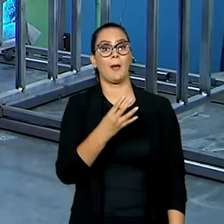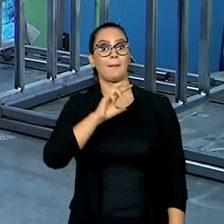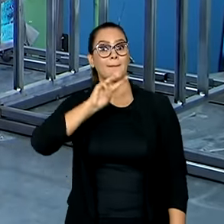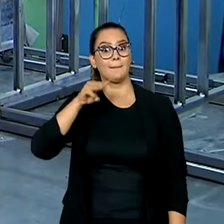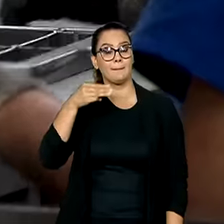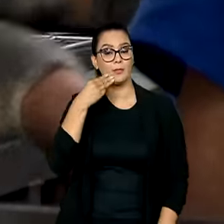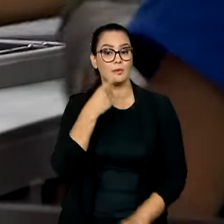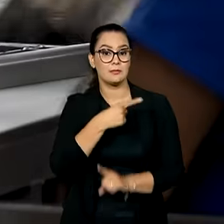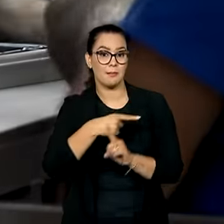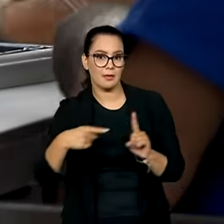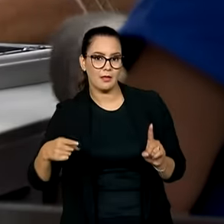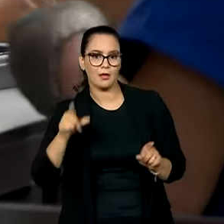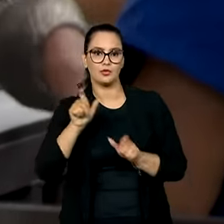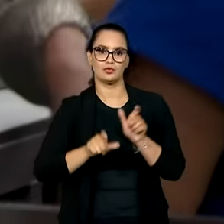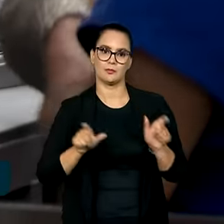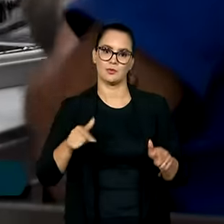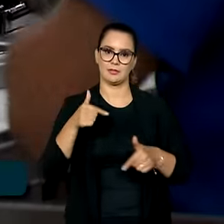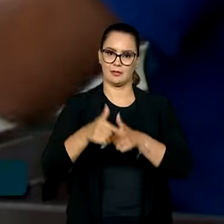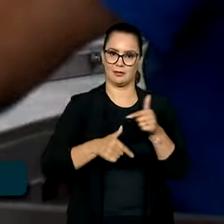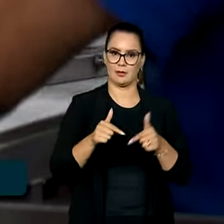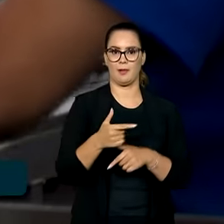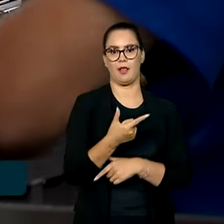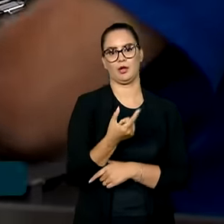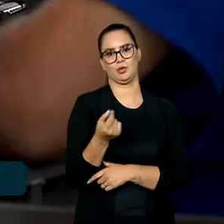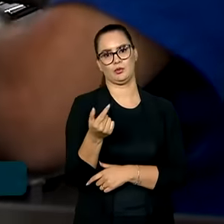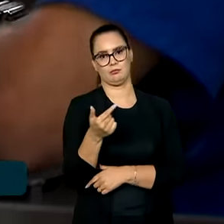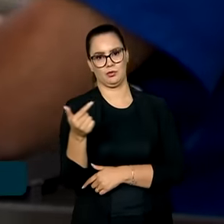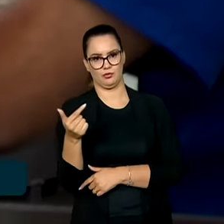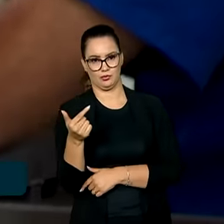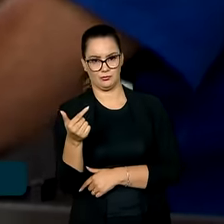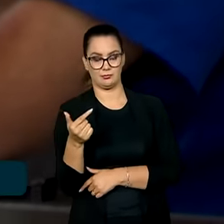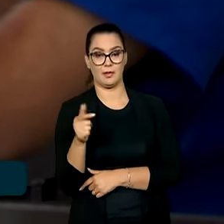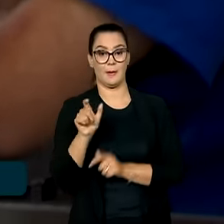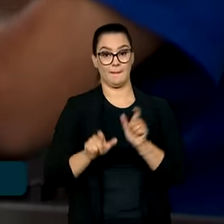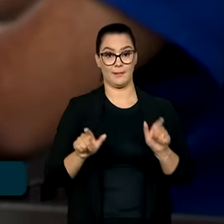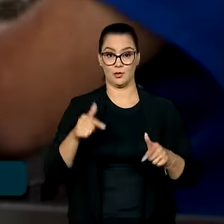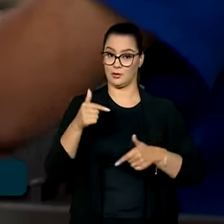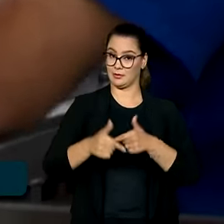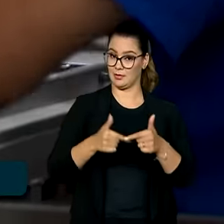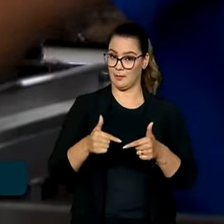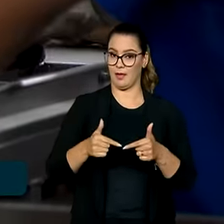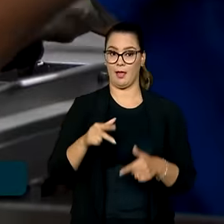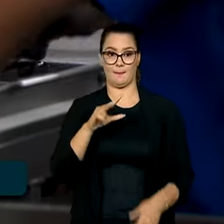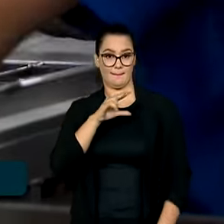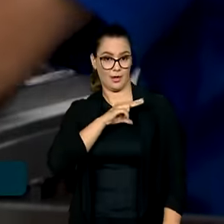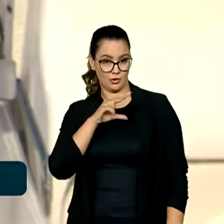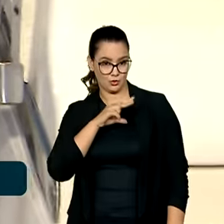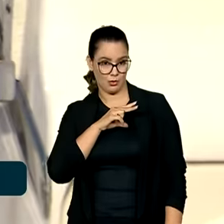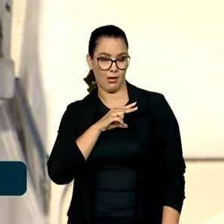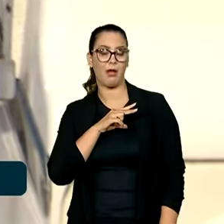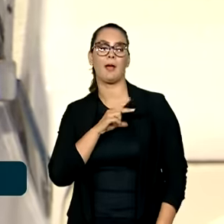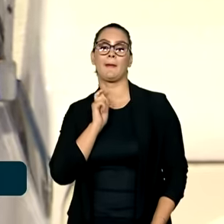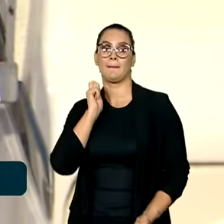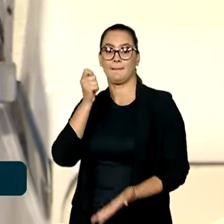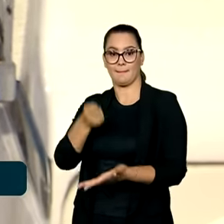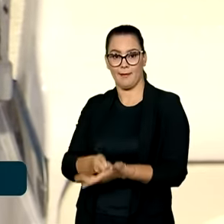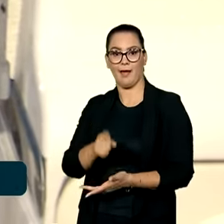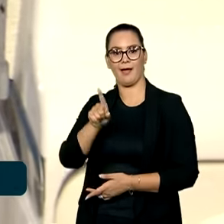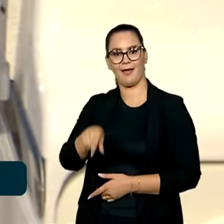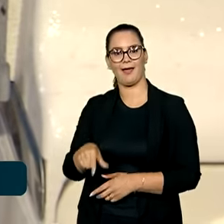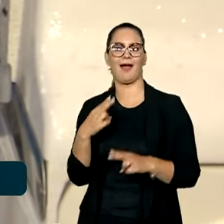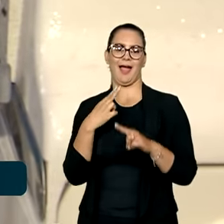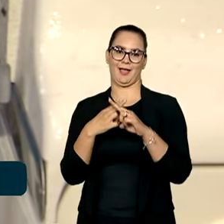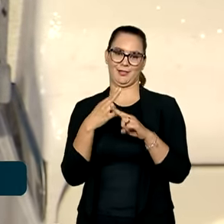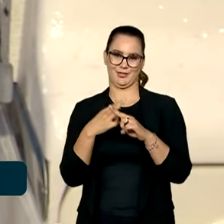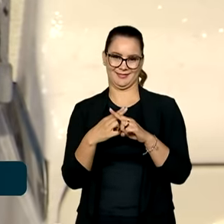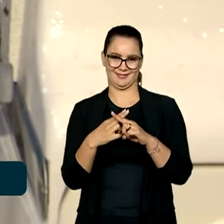pessoas que estavam no mercado de trabalho em 2022. Para os trabalhadores da iniciativa privada, a fonte pagadora vai ser